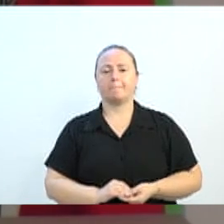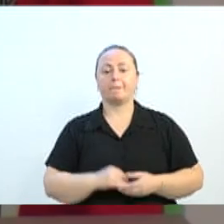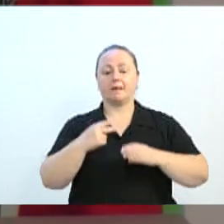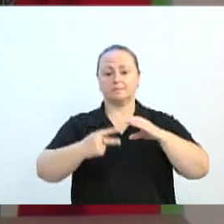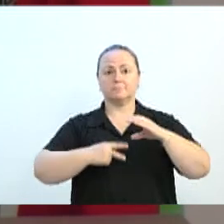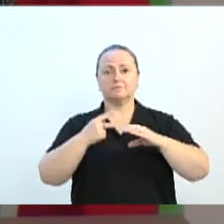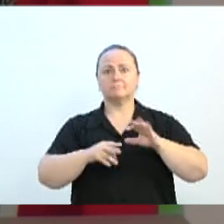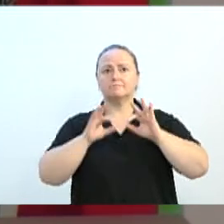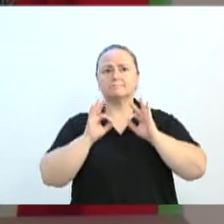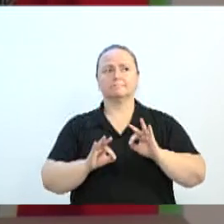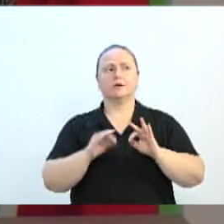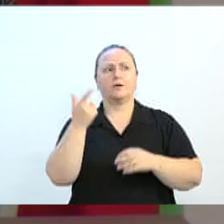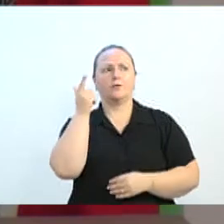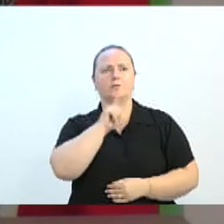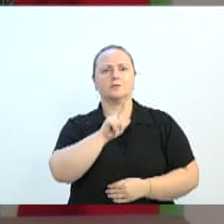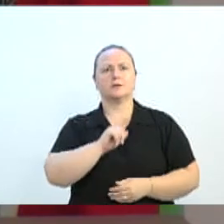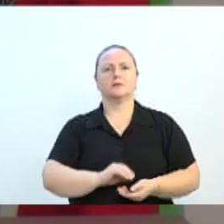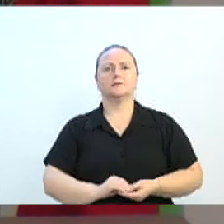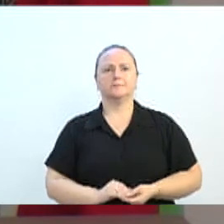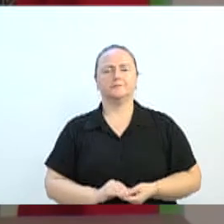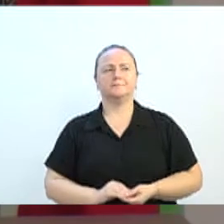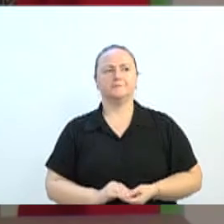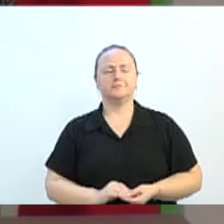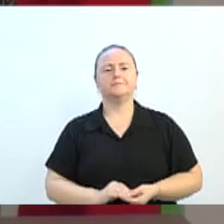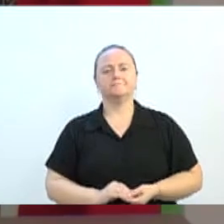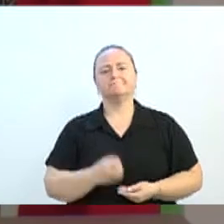possa funcionar. Agradeço a atenção de todos e todas. Uma ótima tarde. Agradeço a atenção.